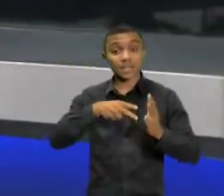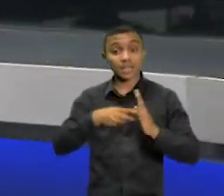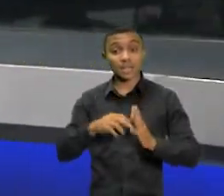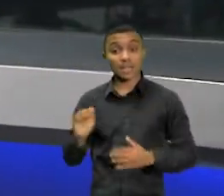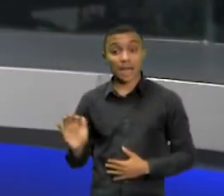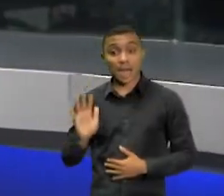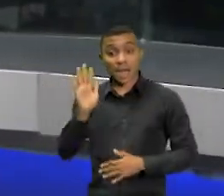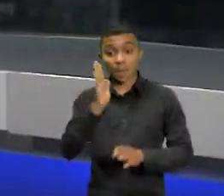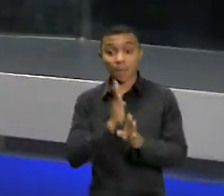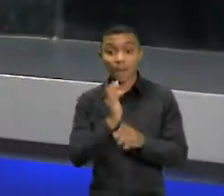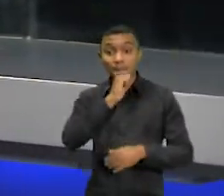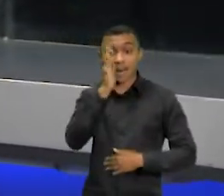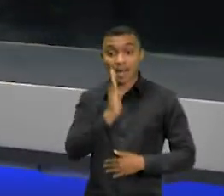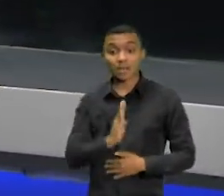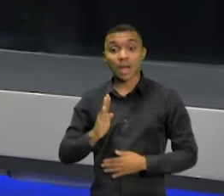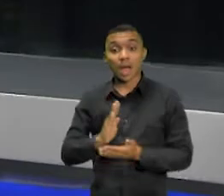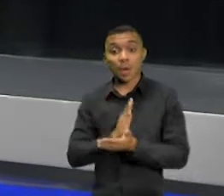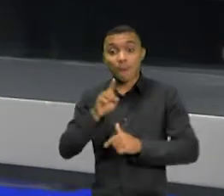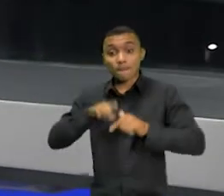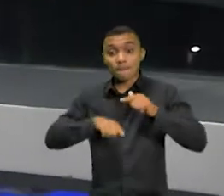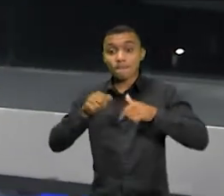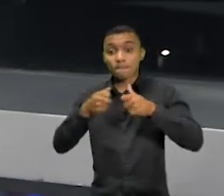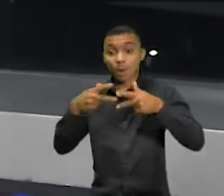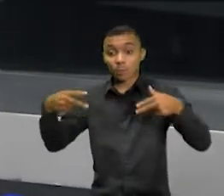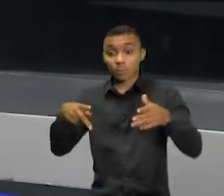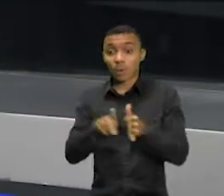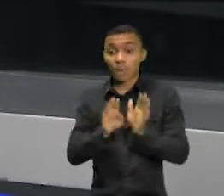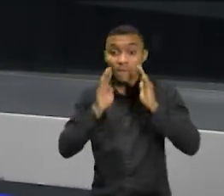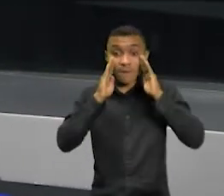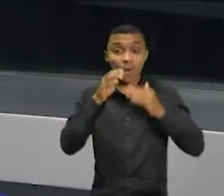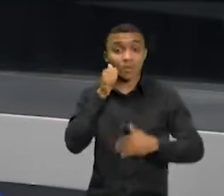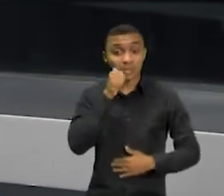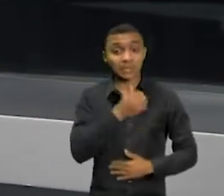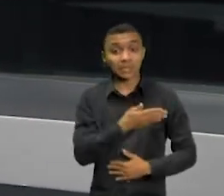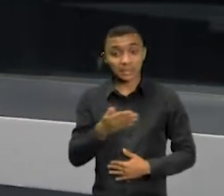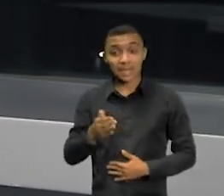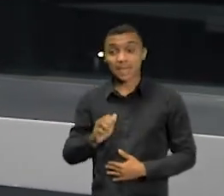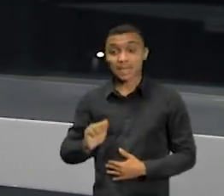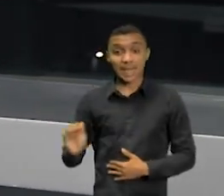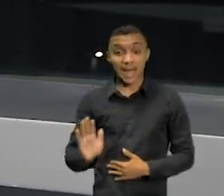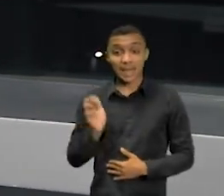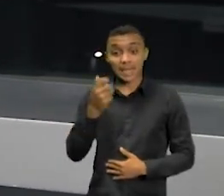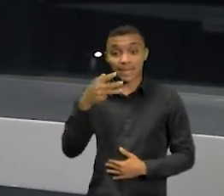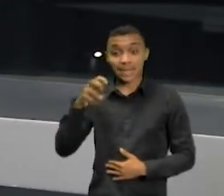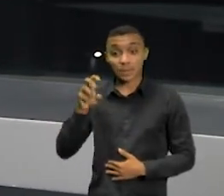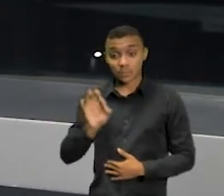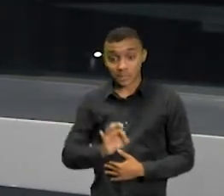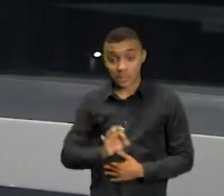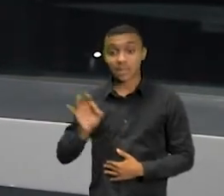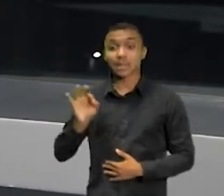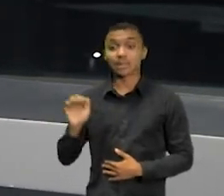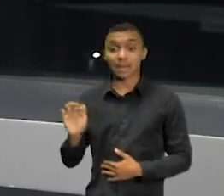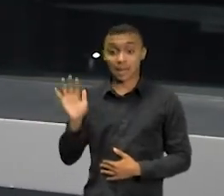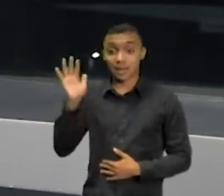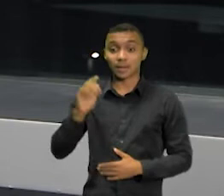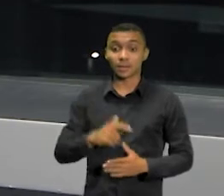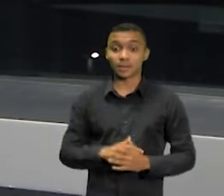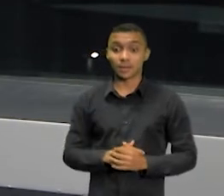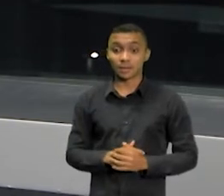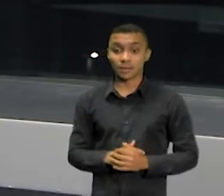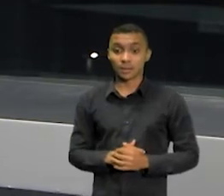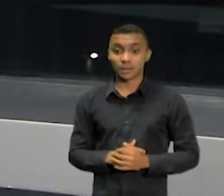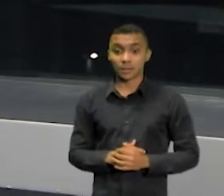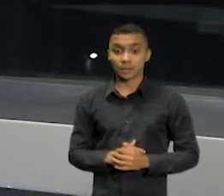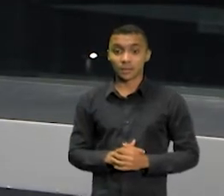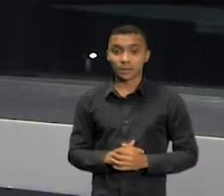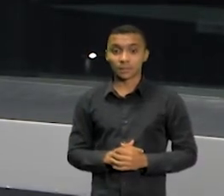produtos destinados ao público feminino podem custar até 35% a mais do que para os homens. A taxa